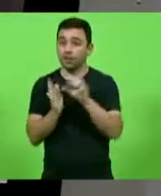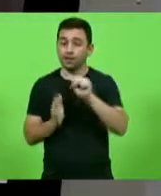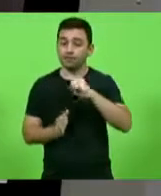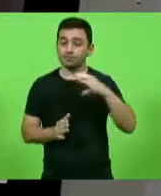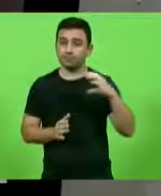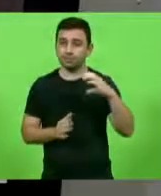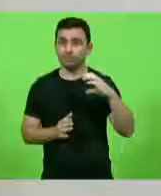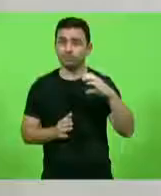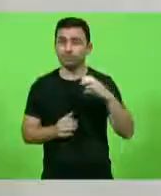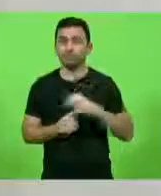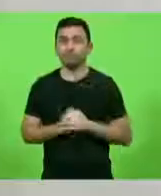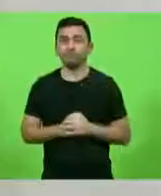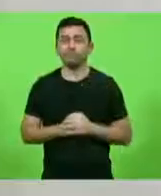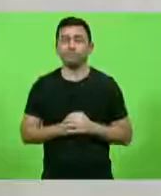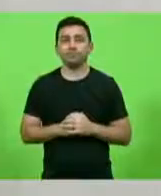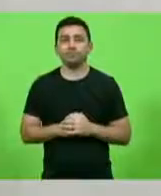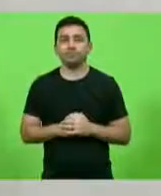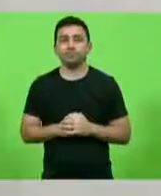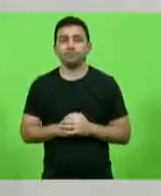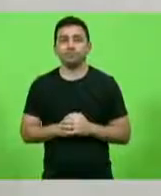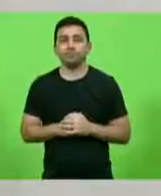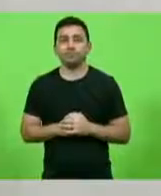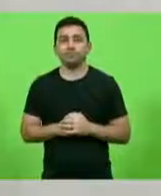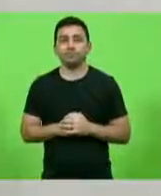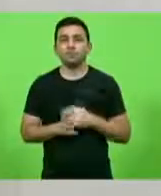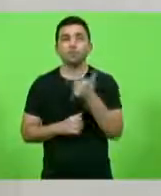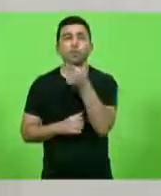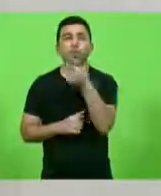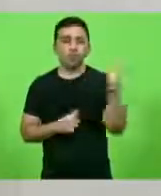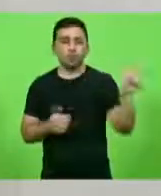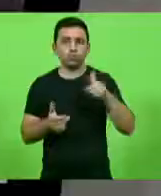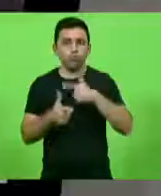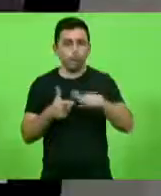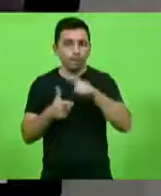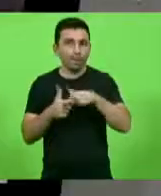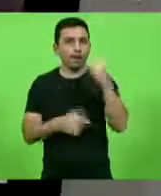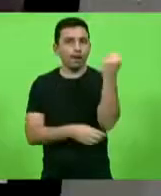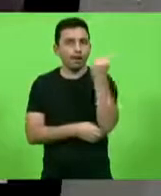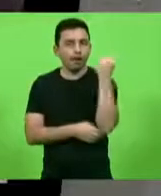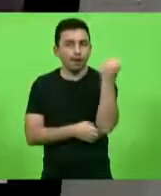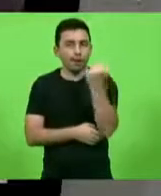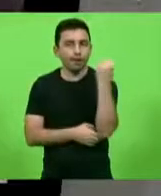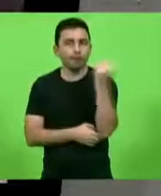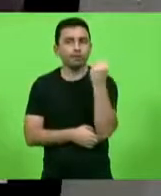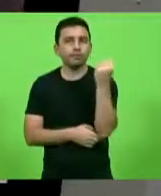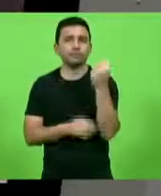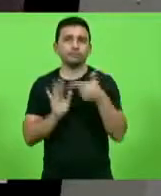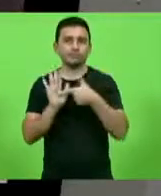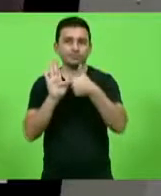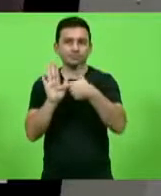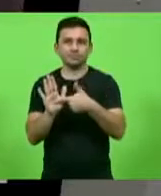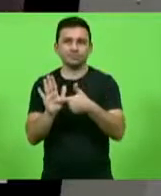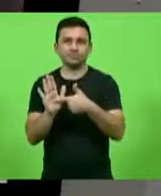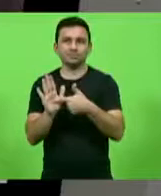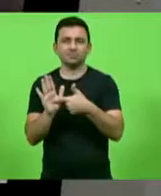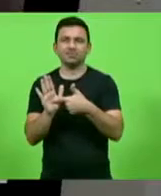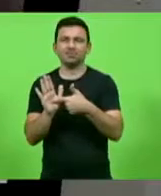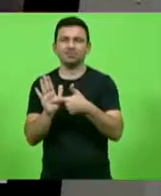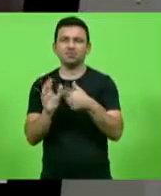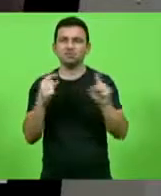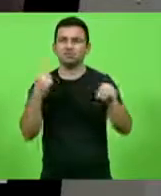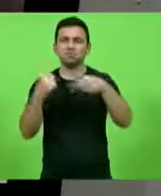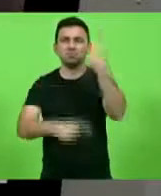é verdade, eu não sei. Próximo, por favor. Outro problema grave dessa indicação, completamente desalinhado com o